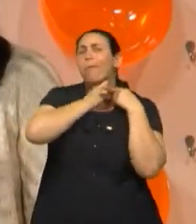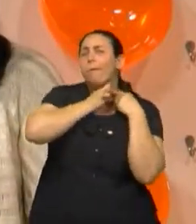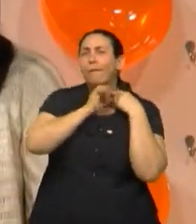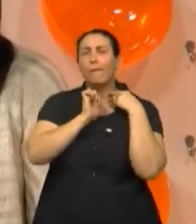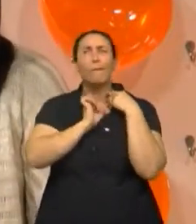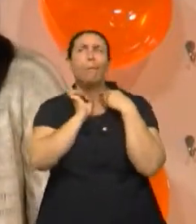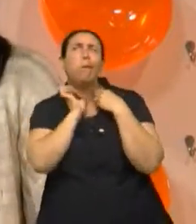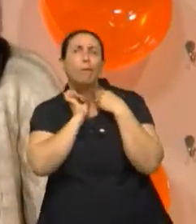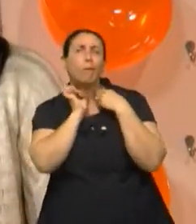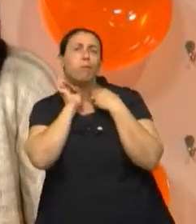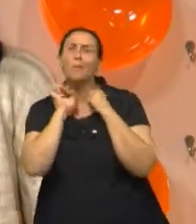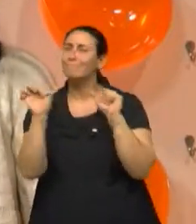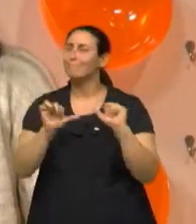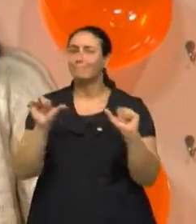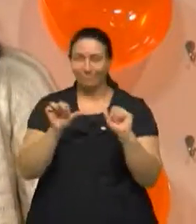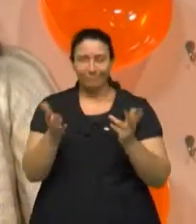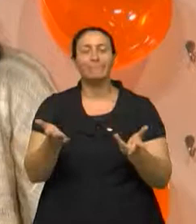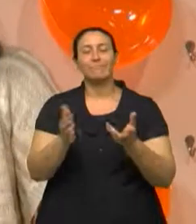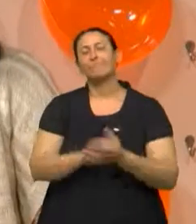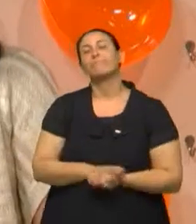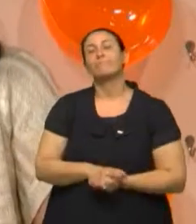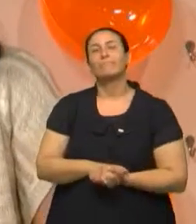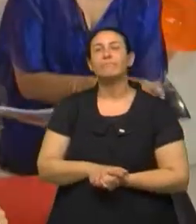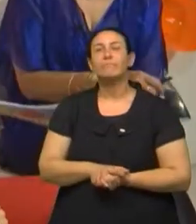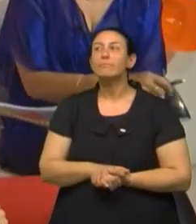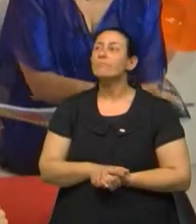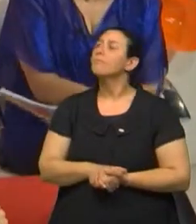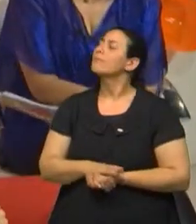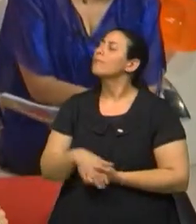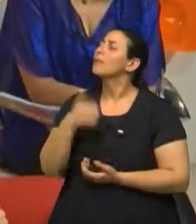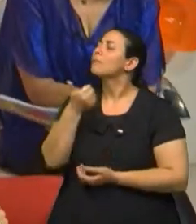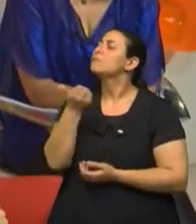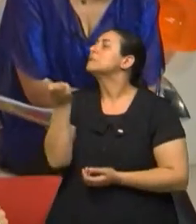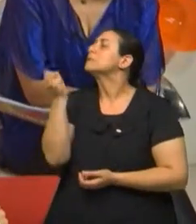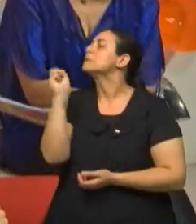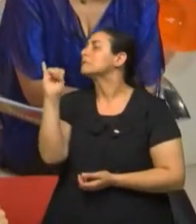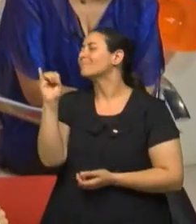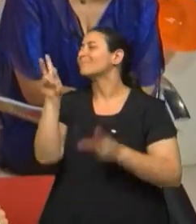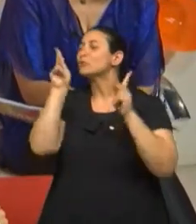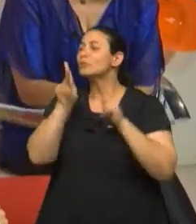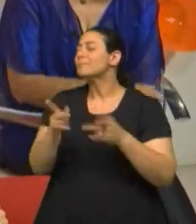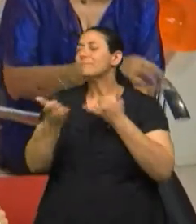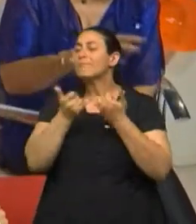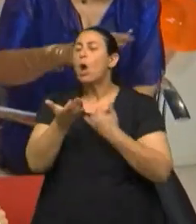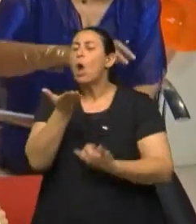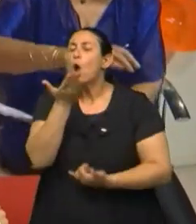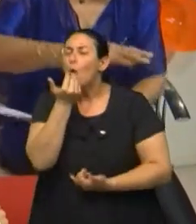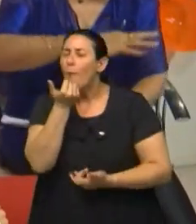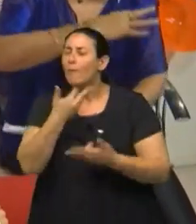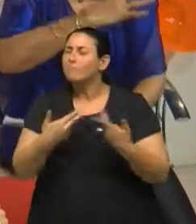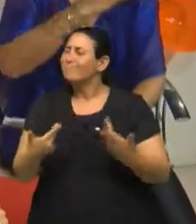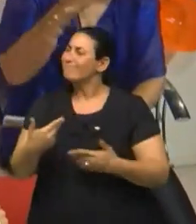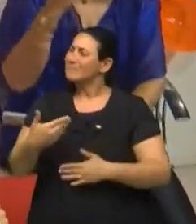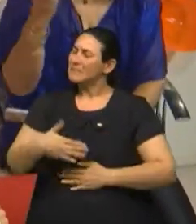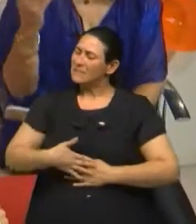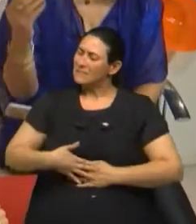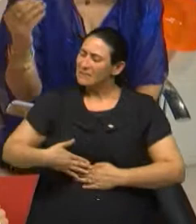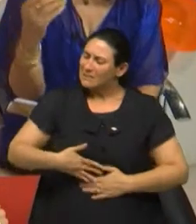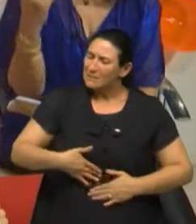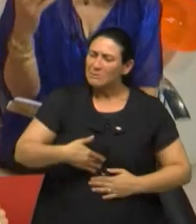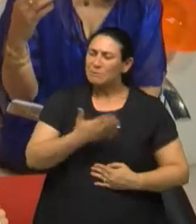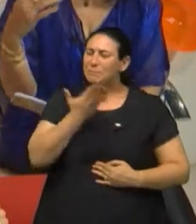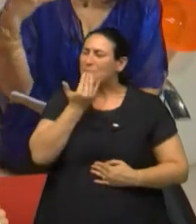ela vai dificultar que essa via aérea fique aberta. Claro. E caso de intoxicação, aquelas intoxicações repentinas começam